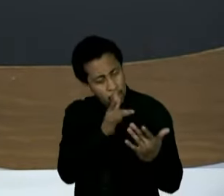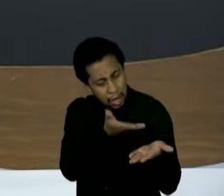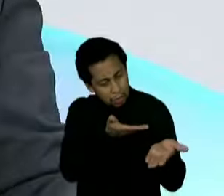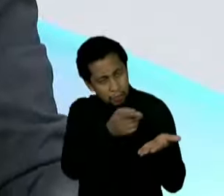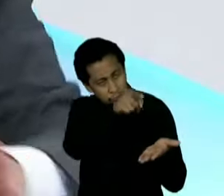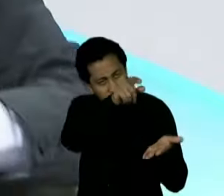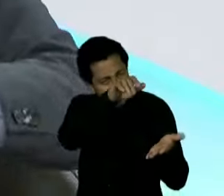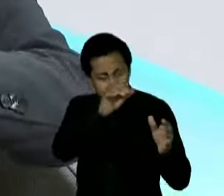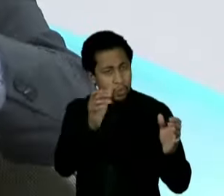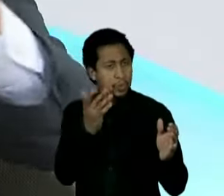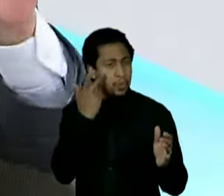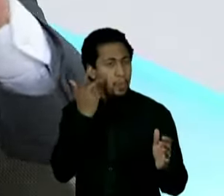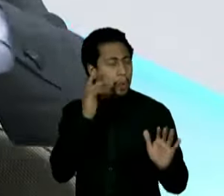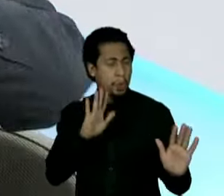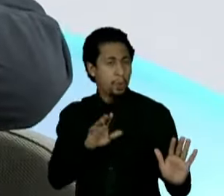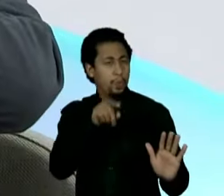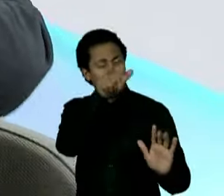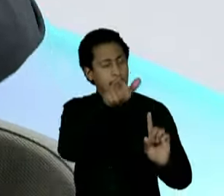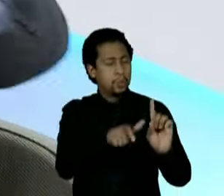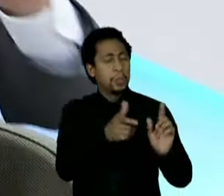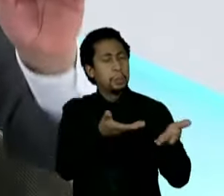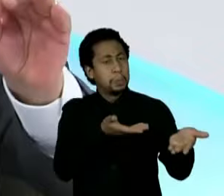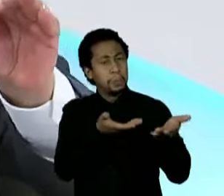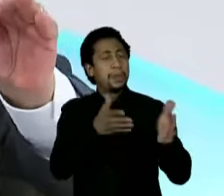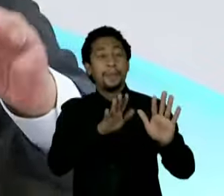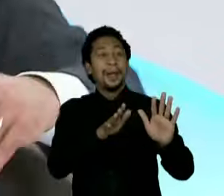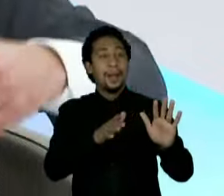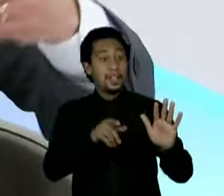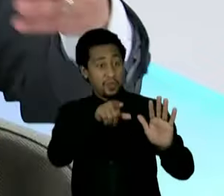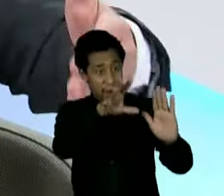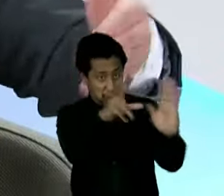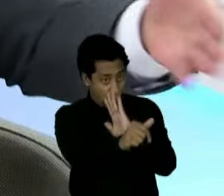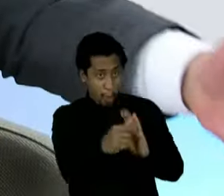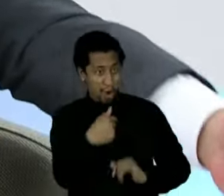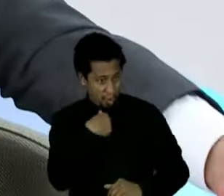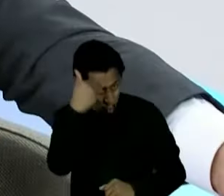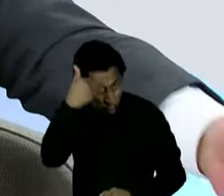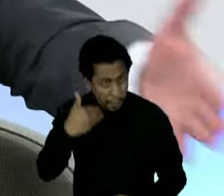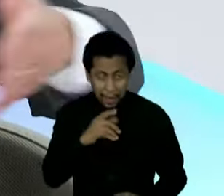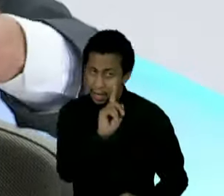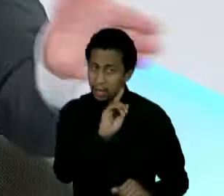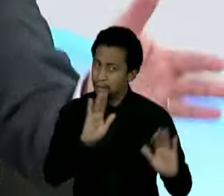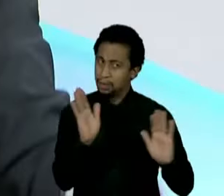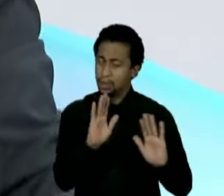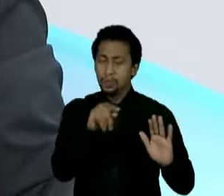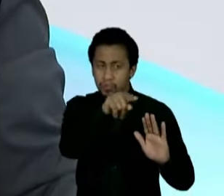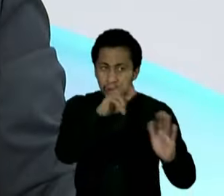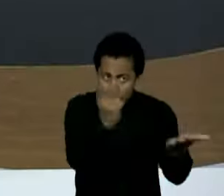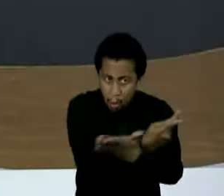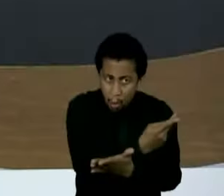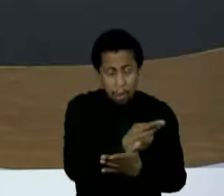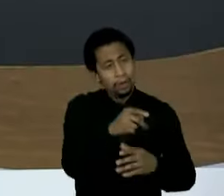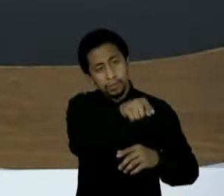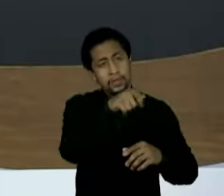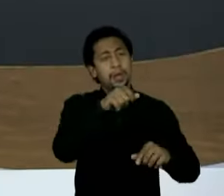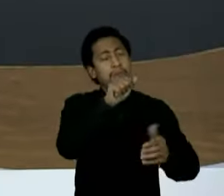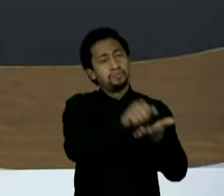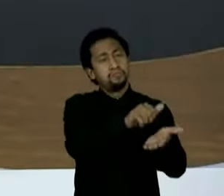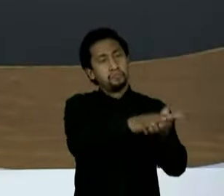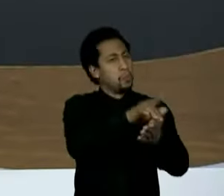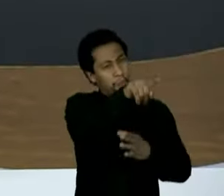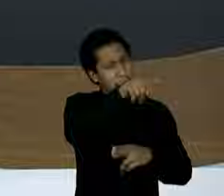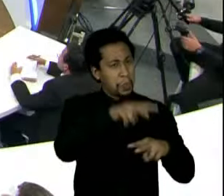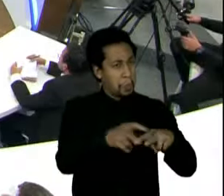pelo que você representa. Essa pessoa não tem relação comigo e, portanto, se ele teve alguma coisa errada, tem que ser punido. Tá certo. queria falar da